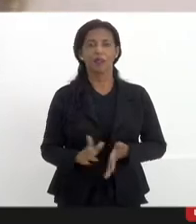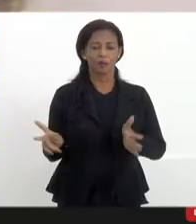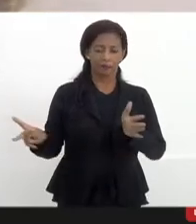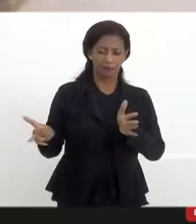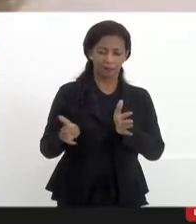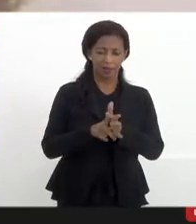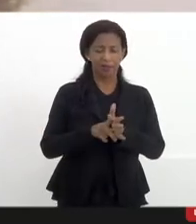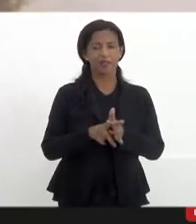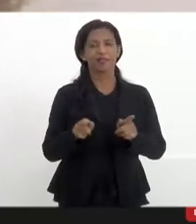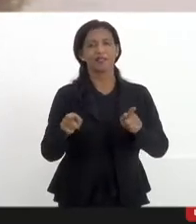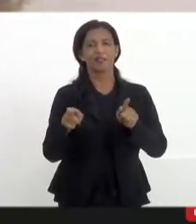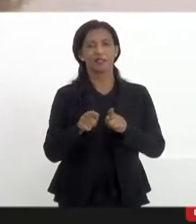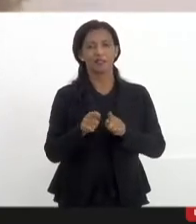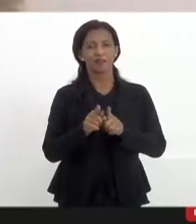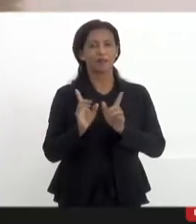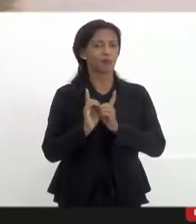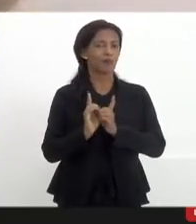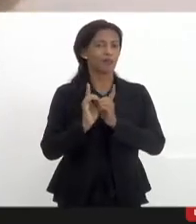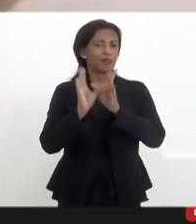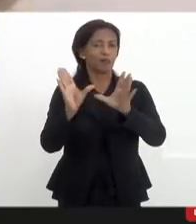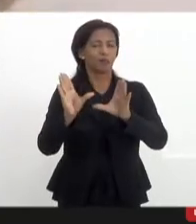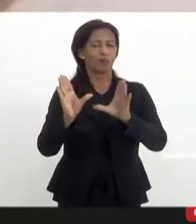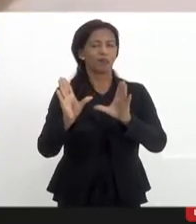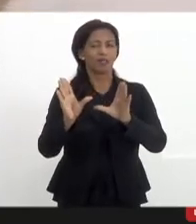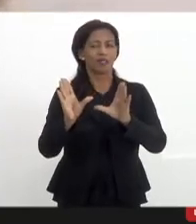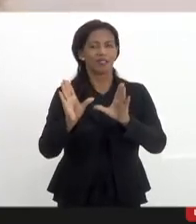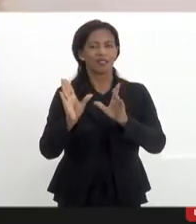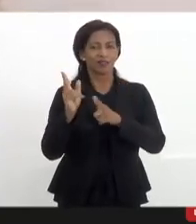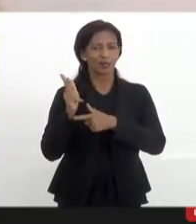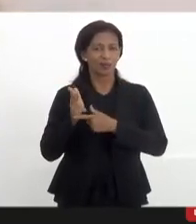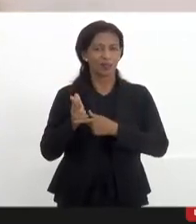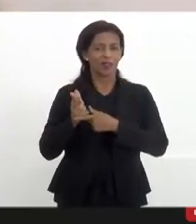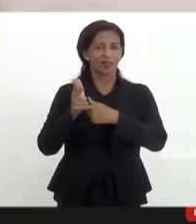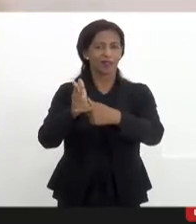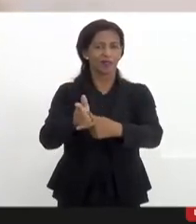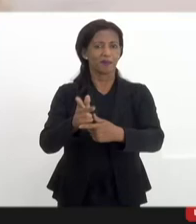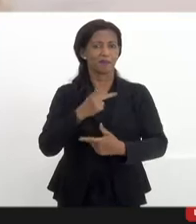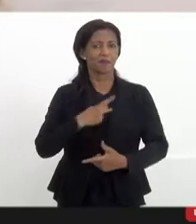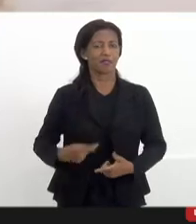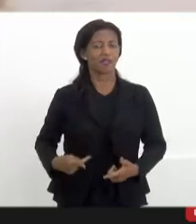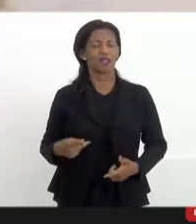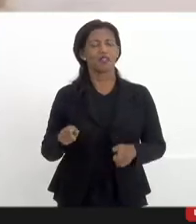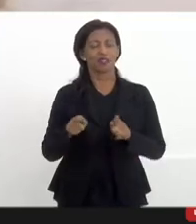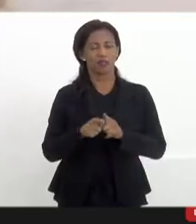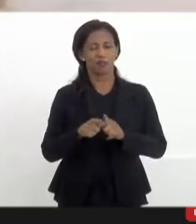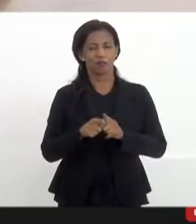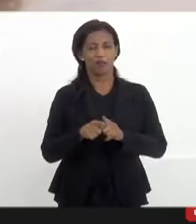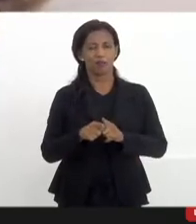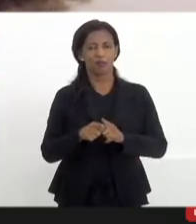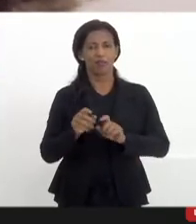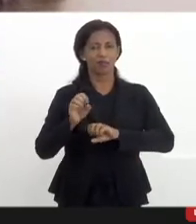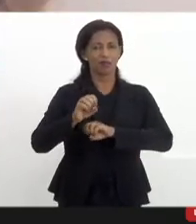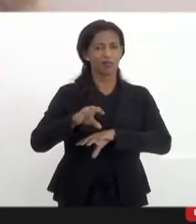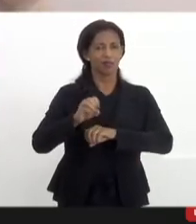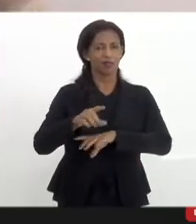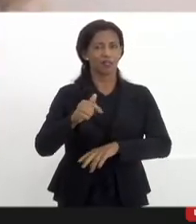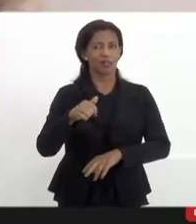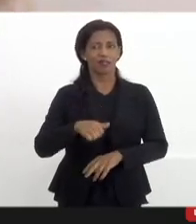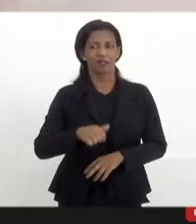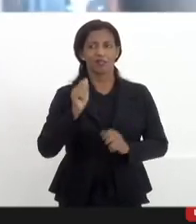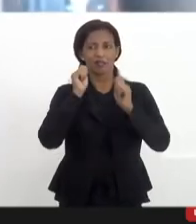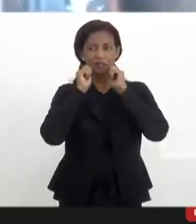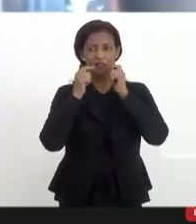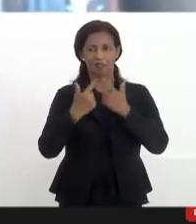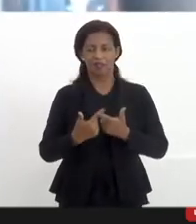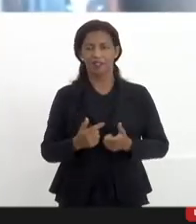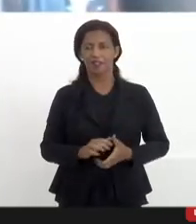frente pela democratização da mídia e presidente da Comissão de Educação aqui da Alerj. Flávio, você está por Um beijo,